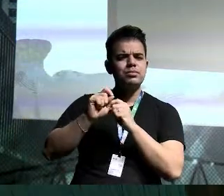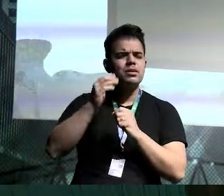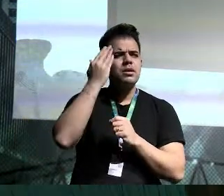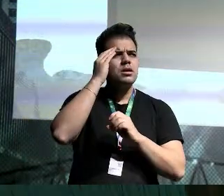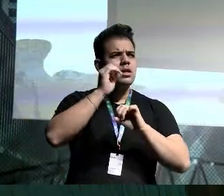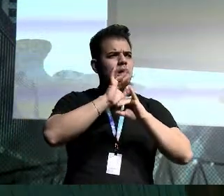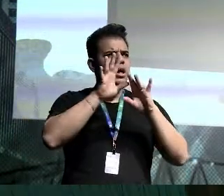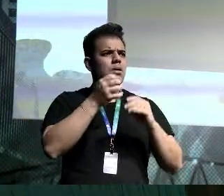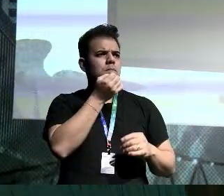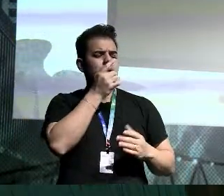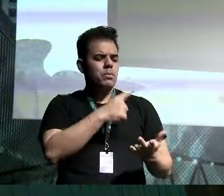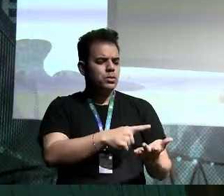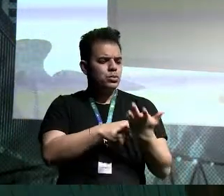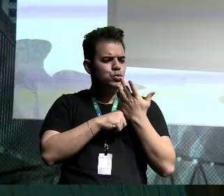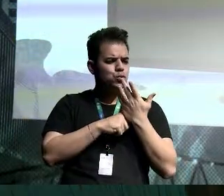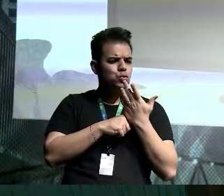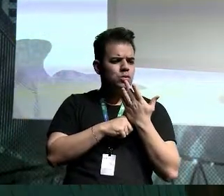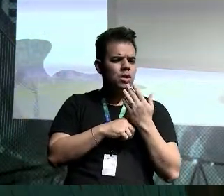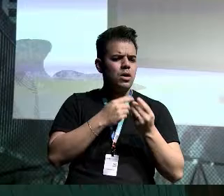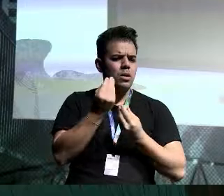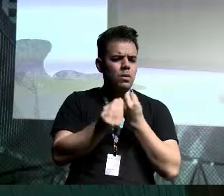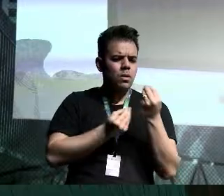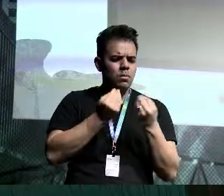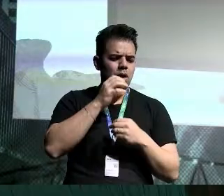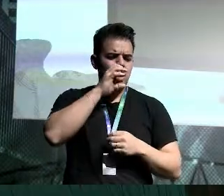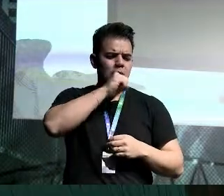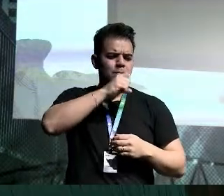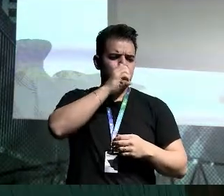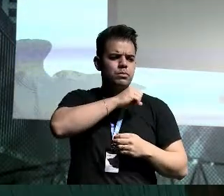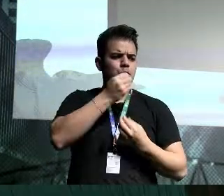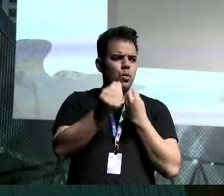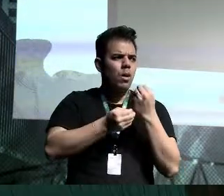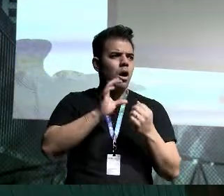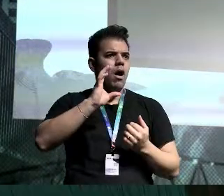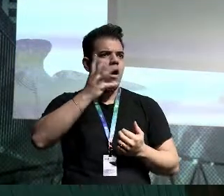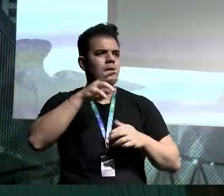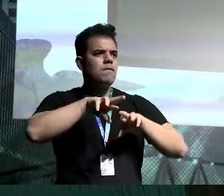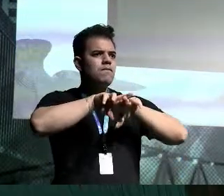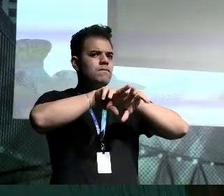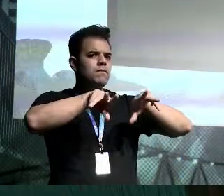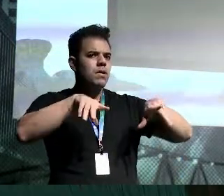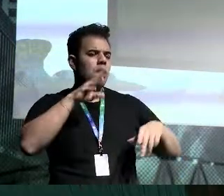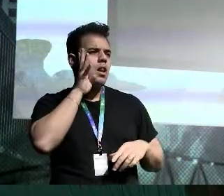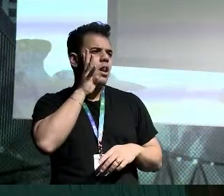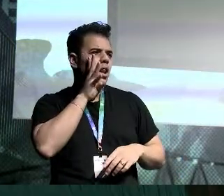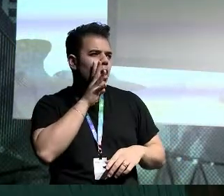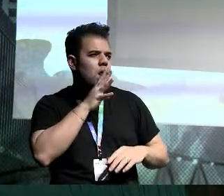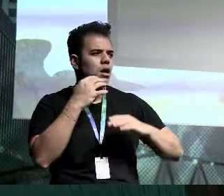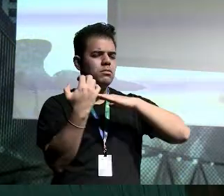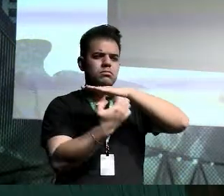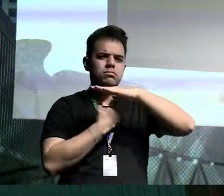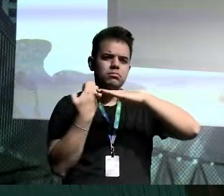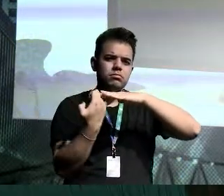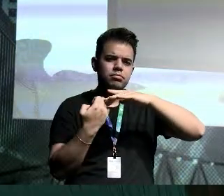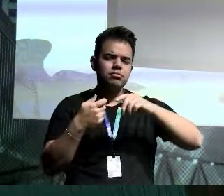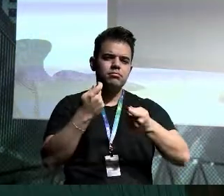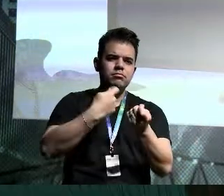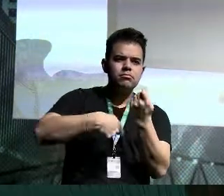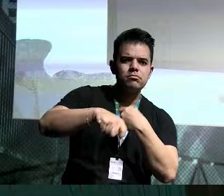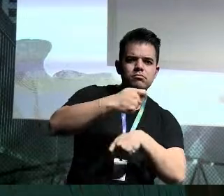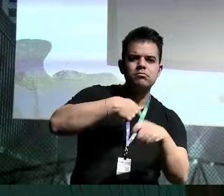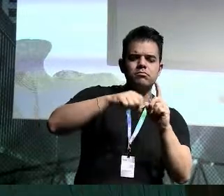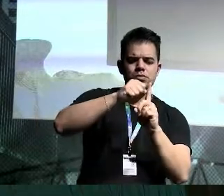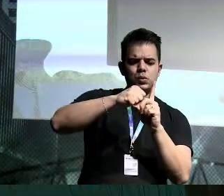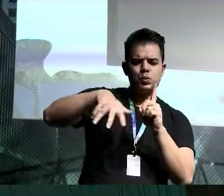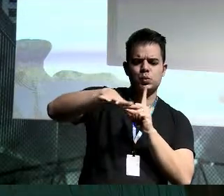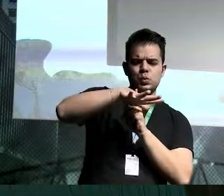vai ser benéfico para nós no curto prazo. Como isso acontece, como isso pode ser legal para as empresas, para os negócios, para a sociedade.